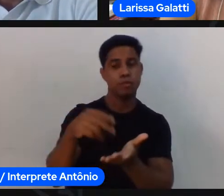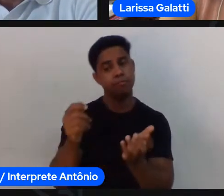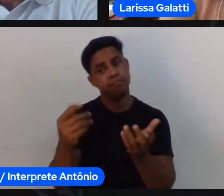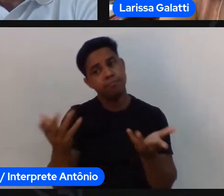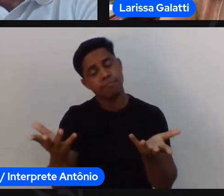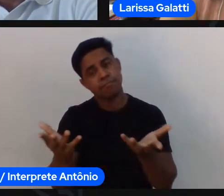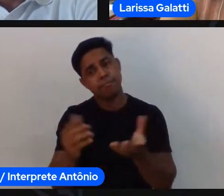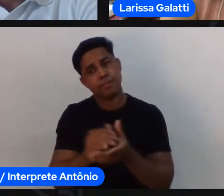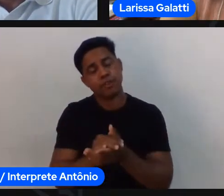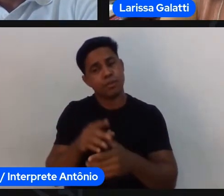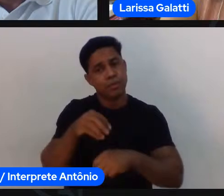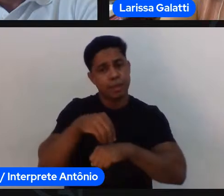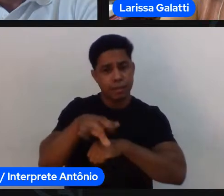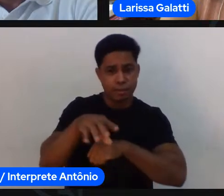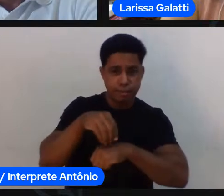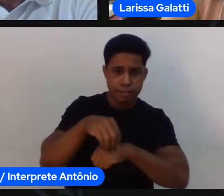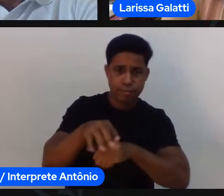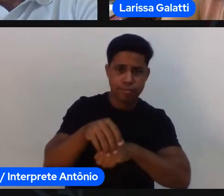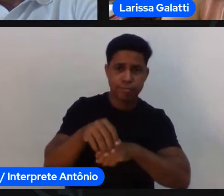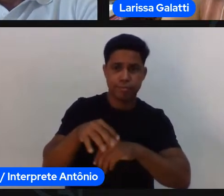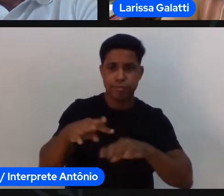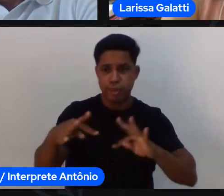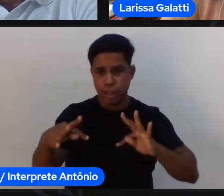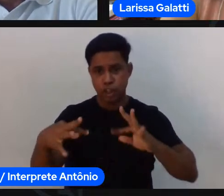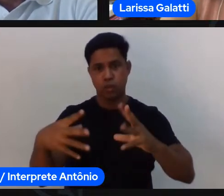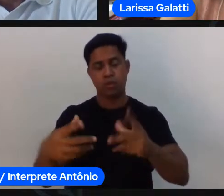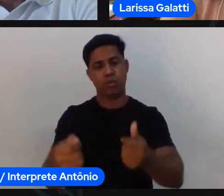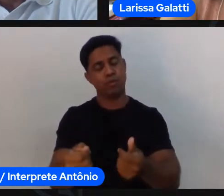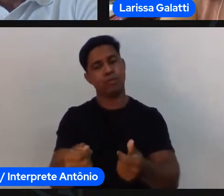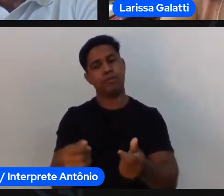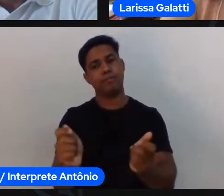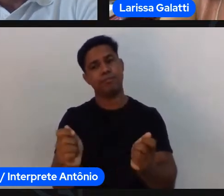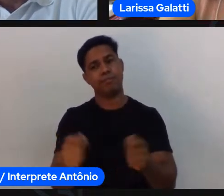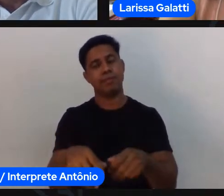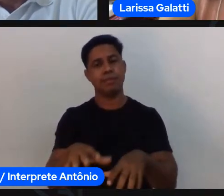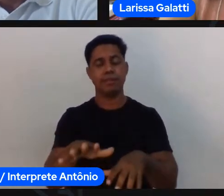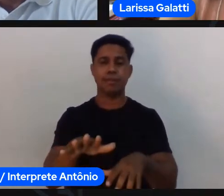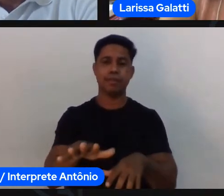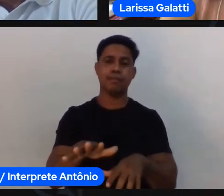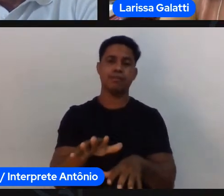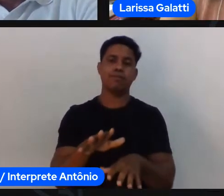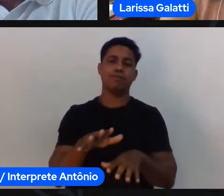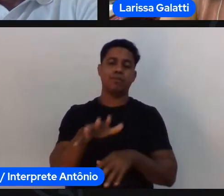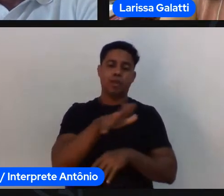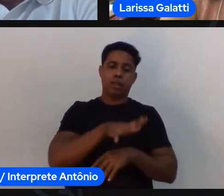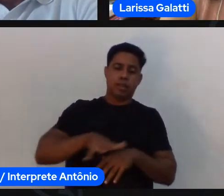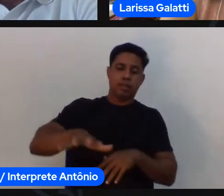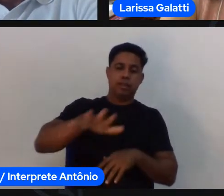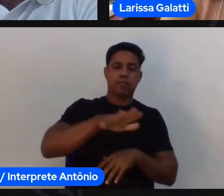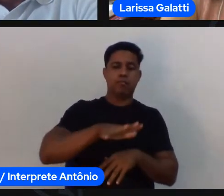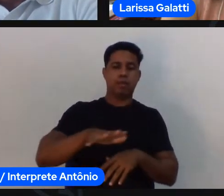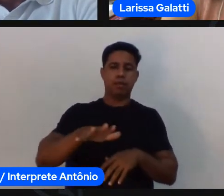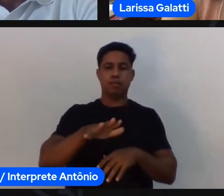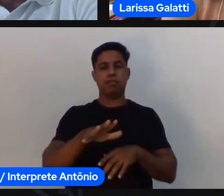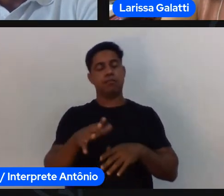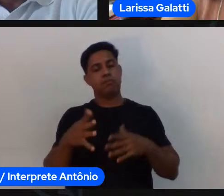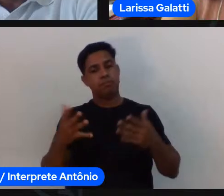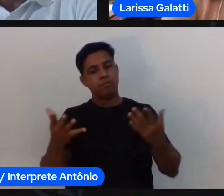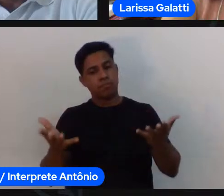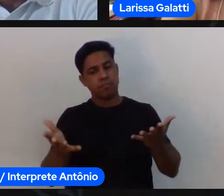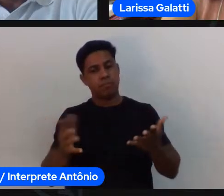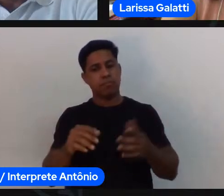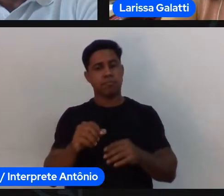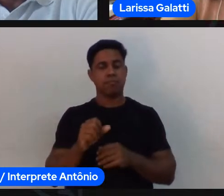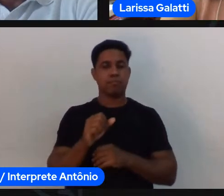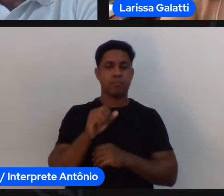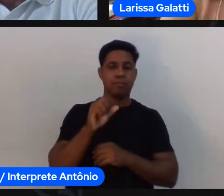né por limitações de espaço de tempo de estrutura de docente então isso é um ponto agora se a gente só aceita quem tem melhores